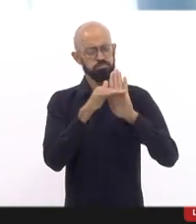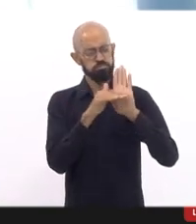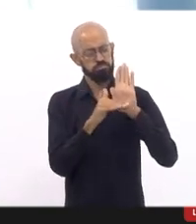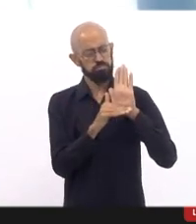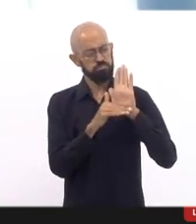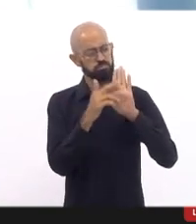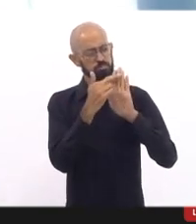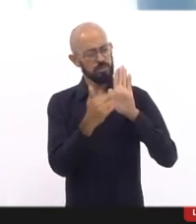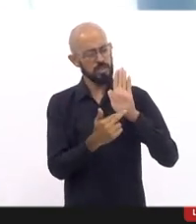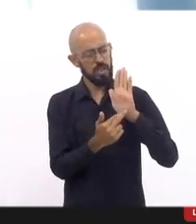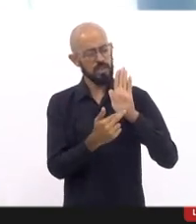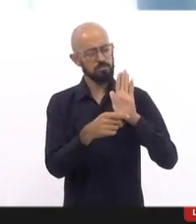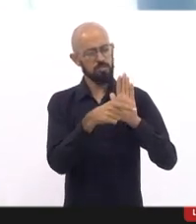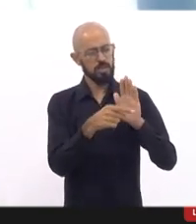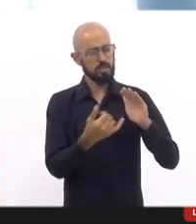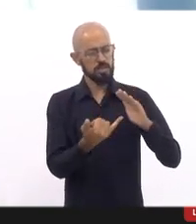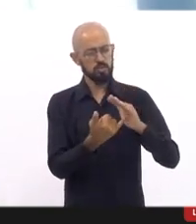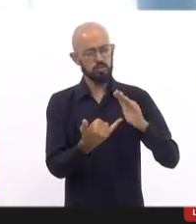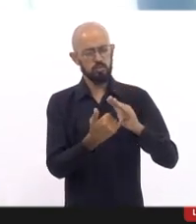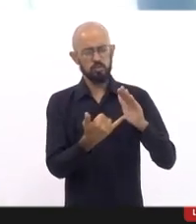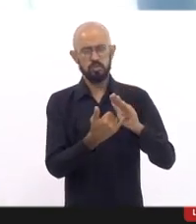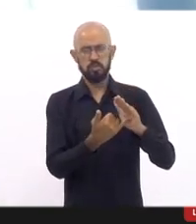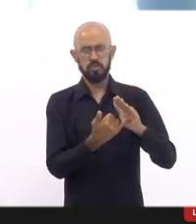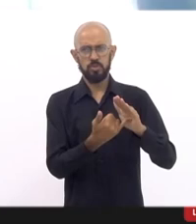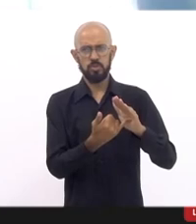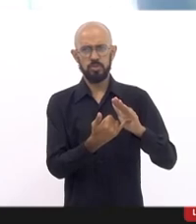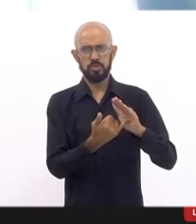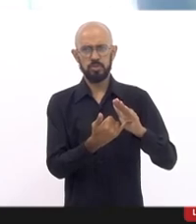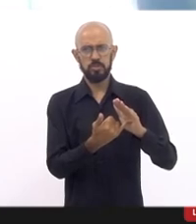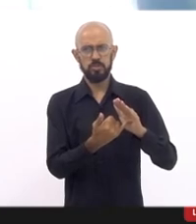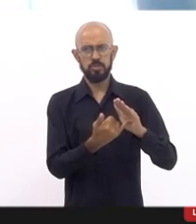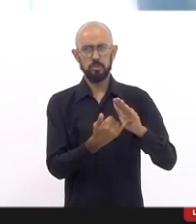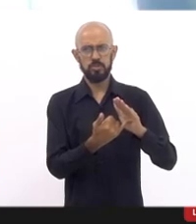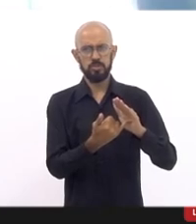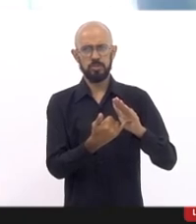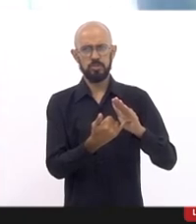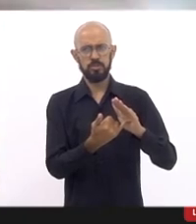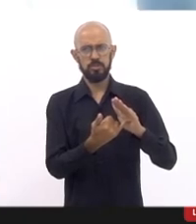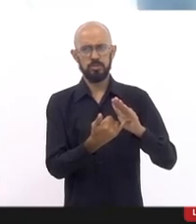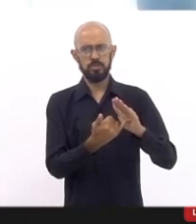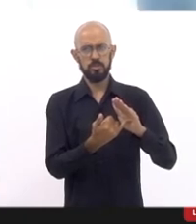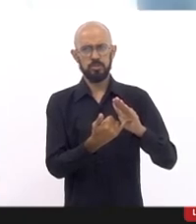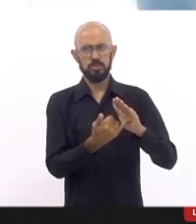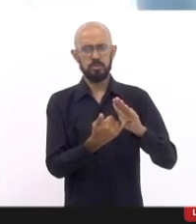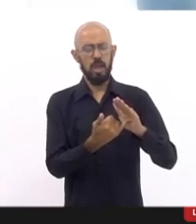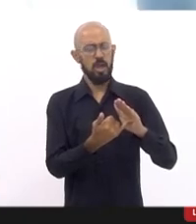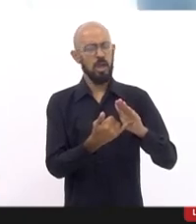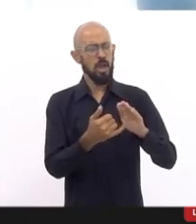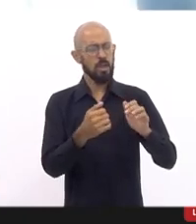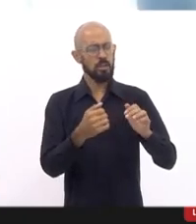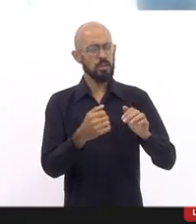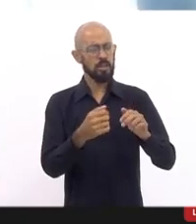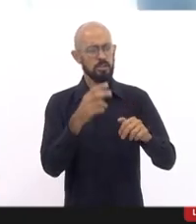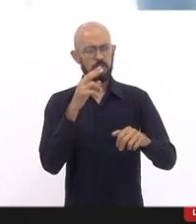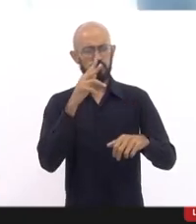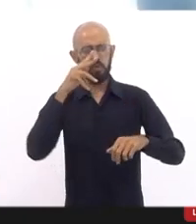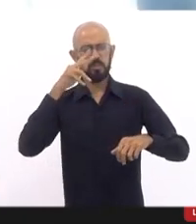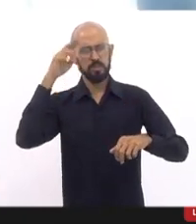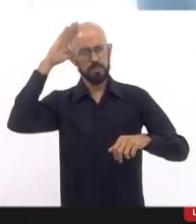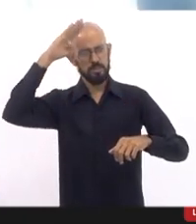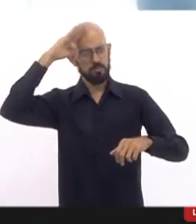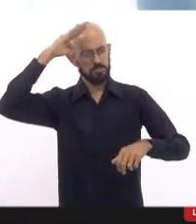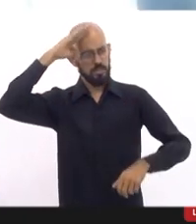as instituições policiais, como elas devem instruir os seus policiais